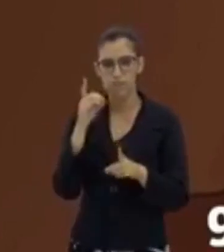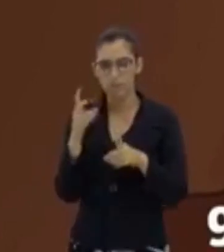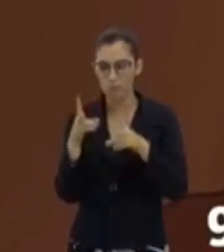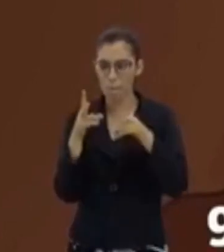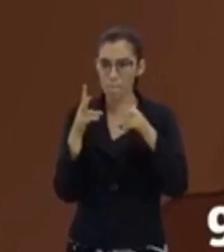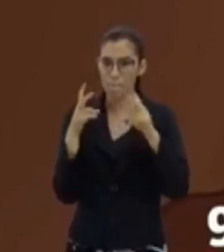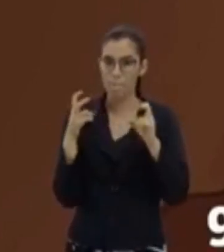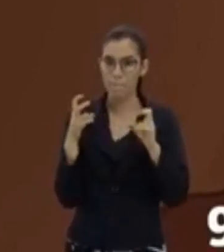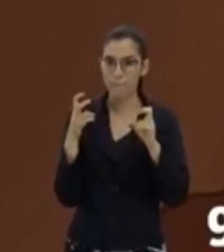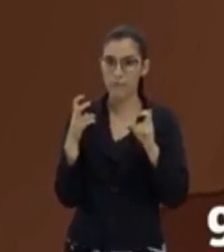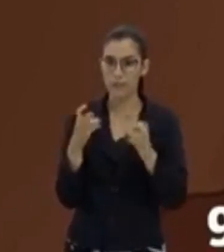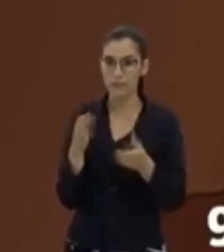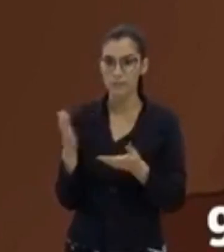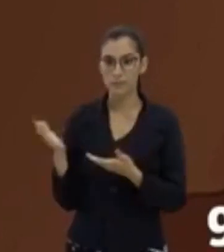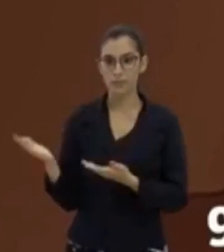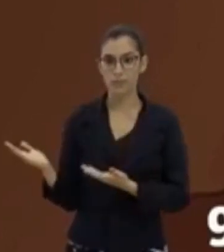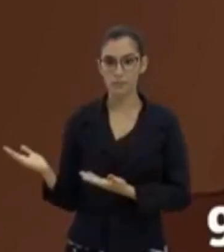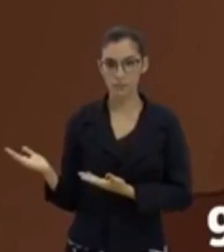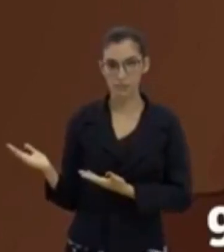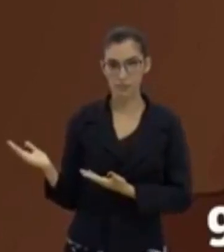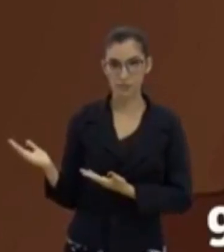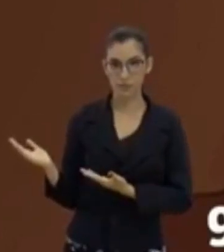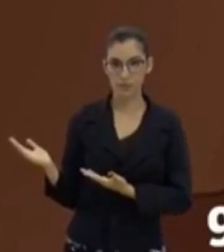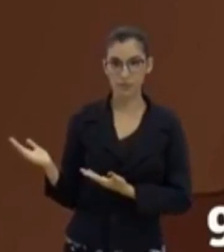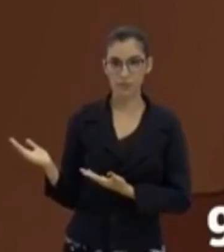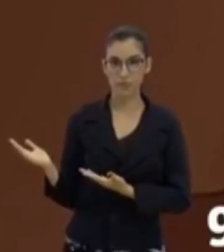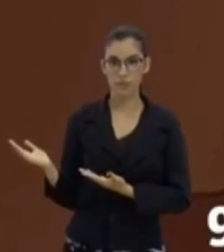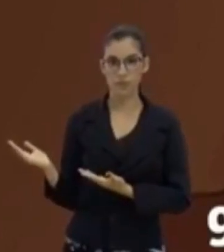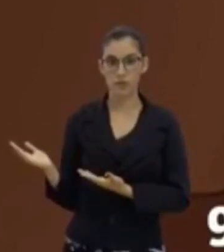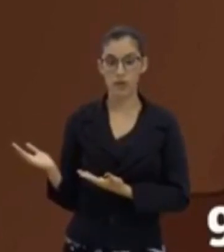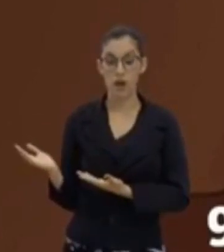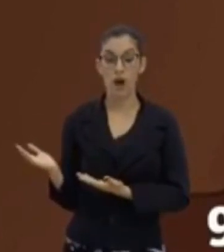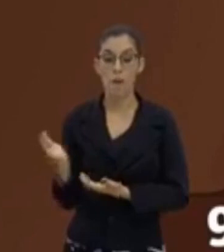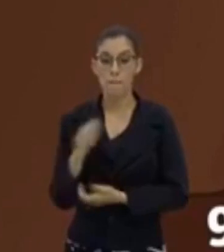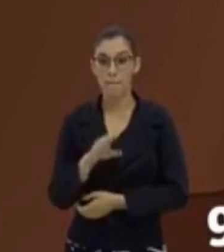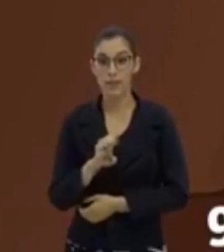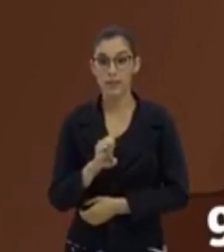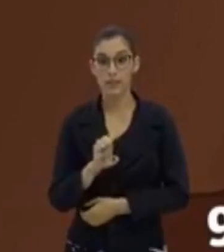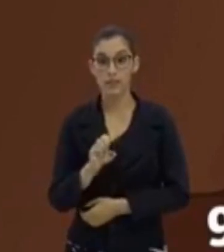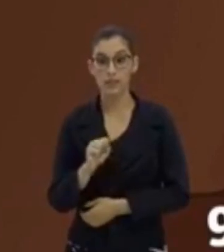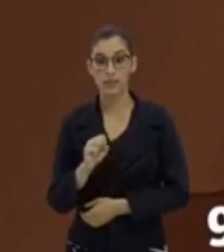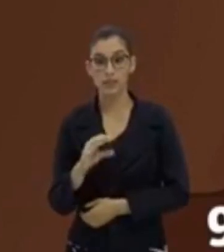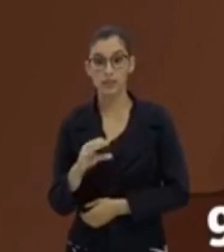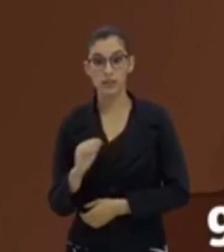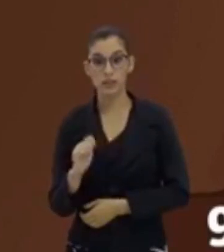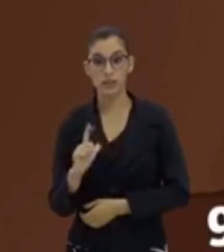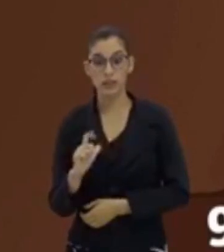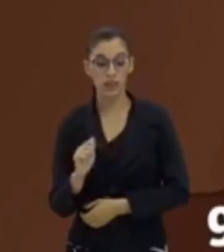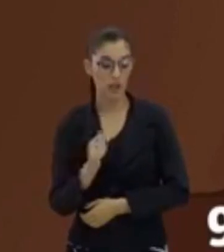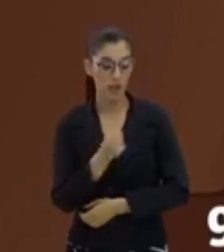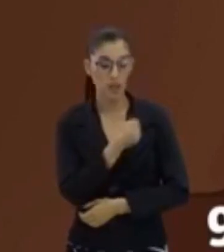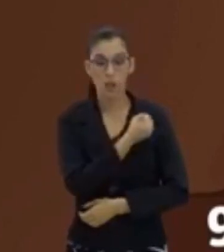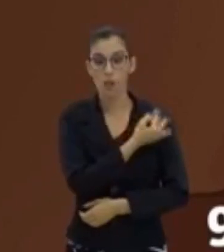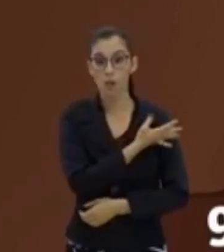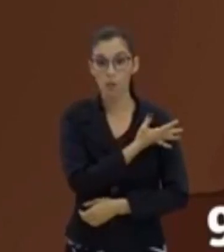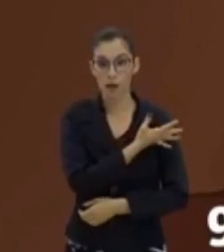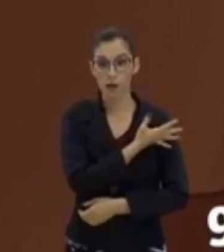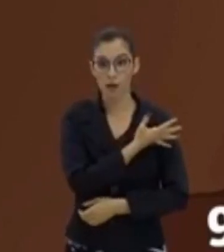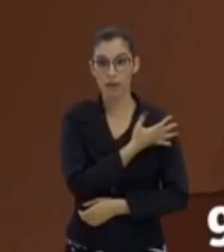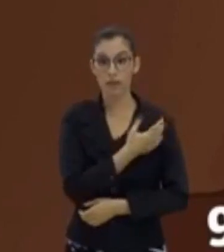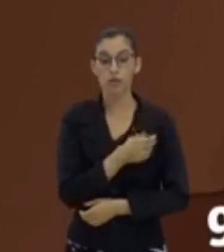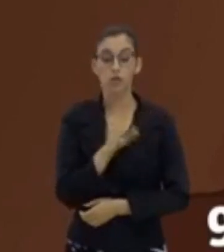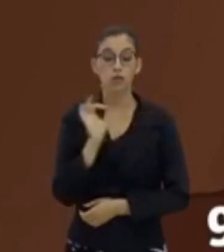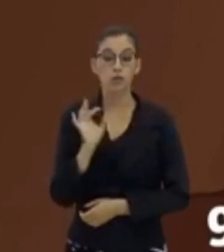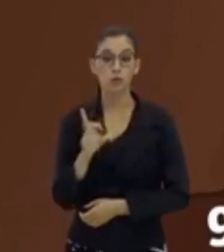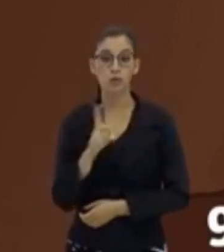este formato, você está diante de uma escala numérica. Ou seja, você só tem números, tá